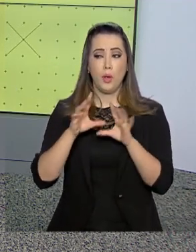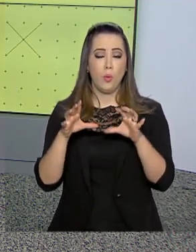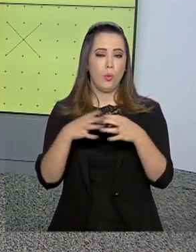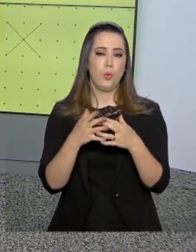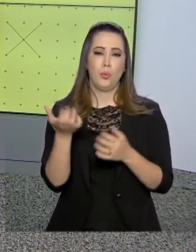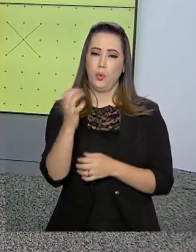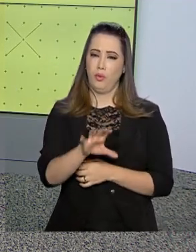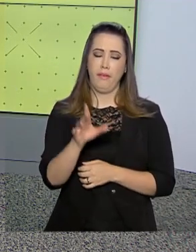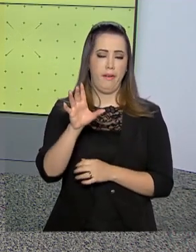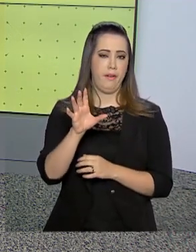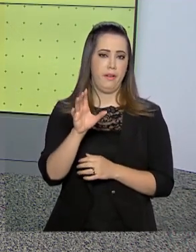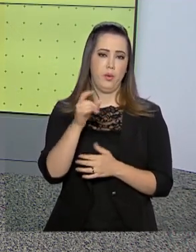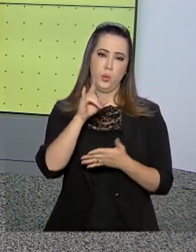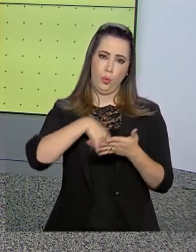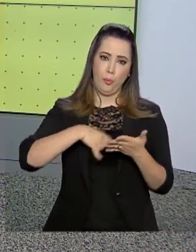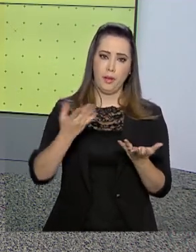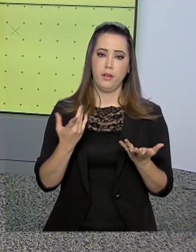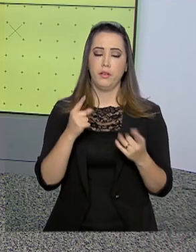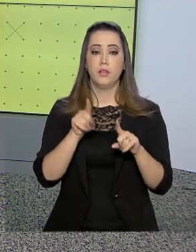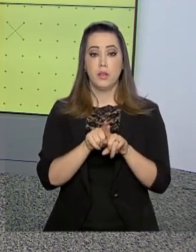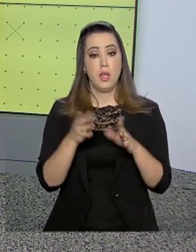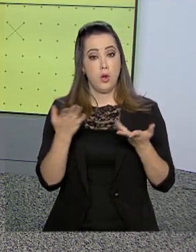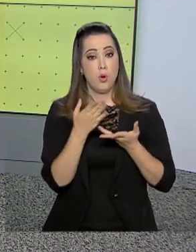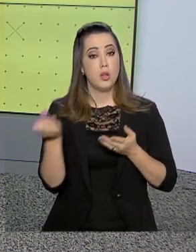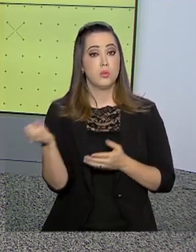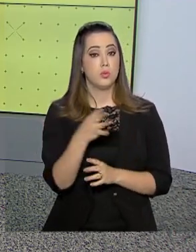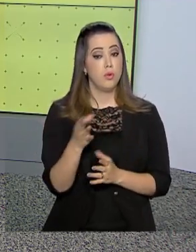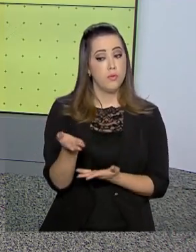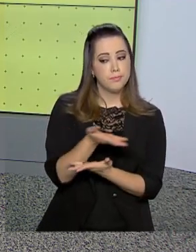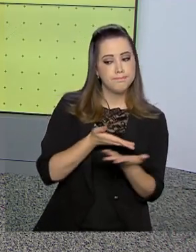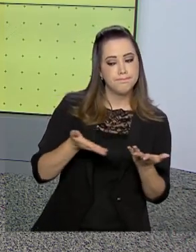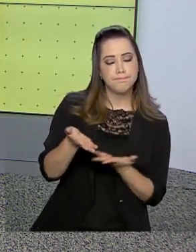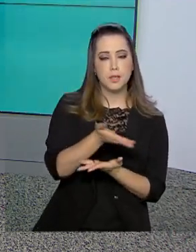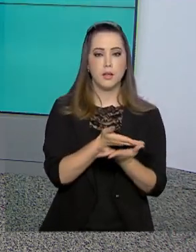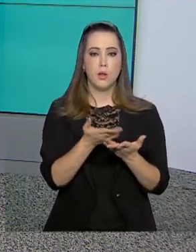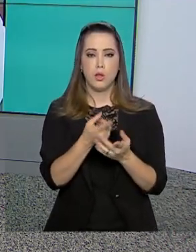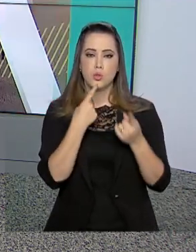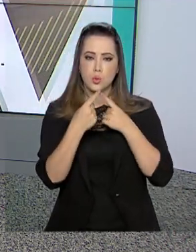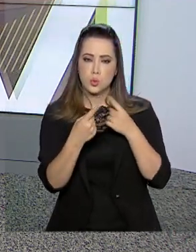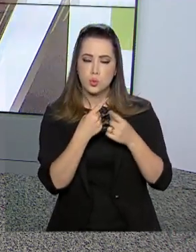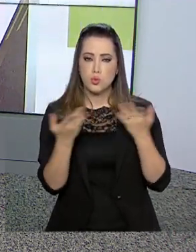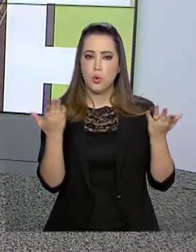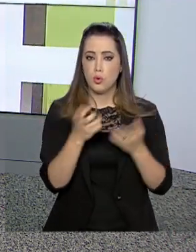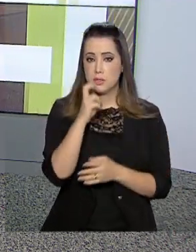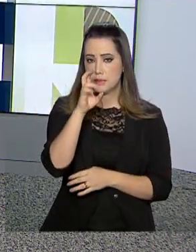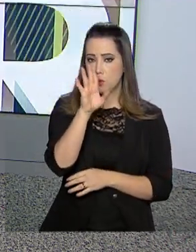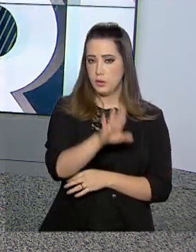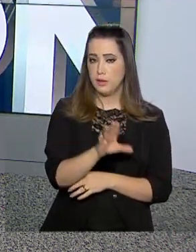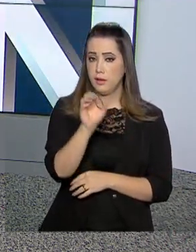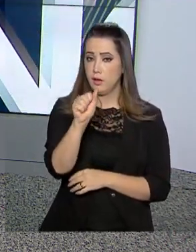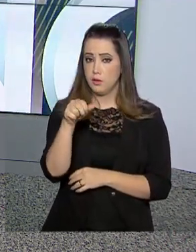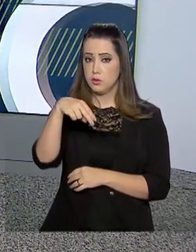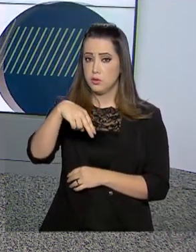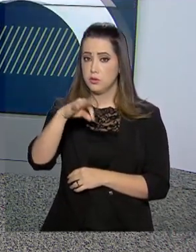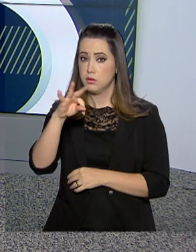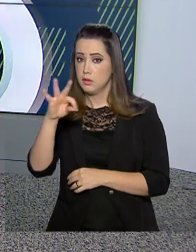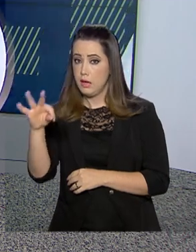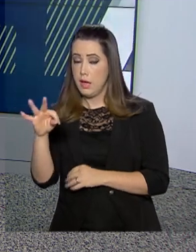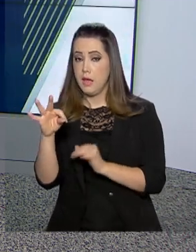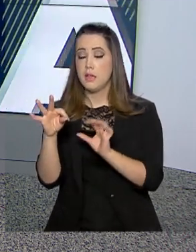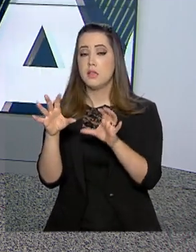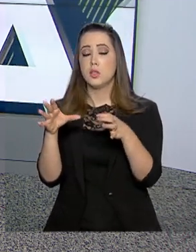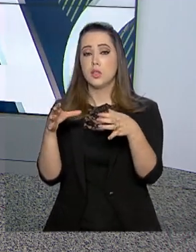rodada de negociações será aberta. A NTT discute o assunto hoje, às 5 da tarde, e uma reunião com